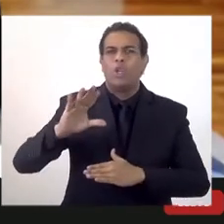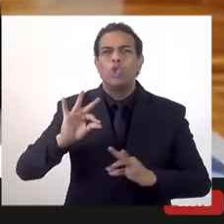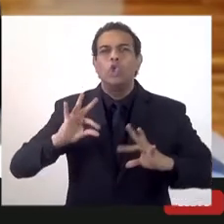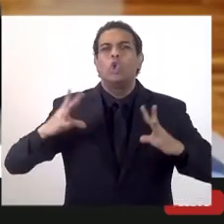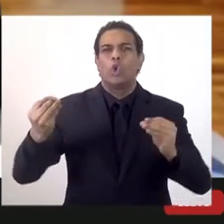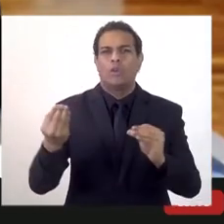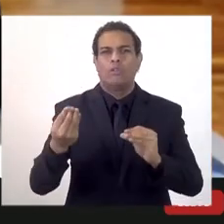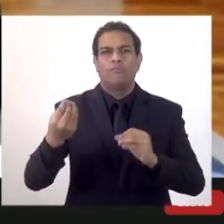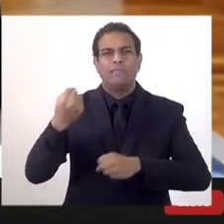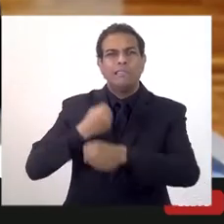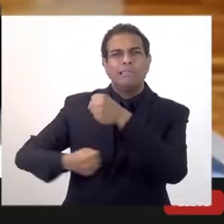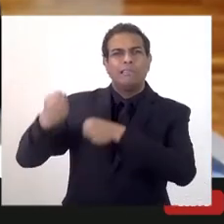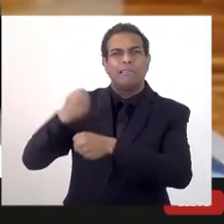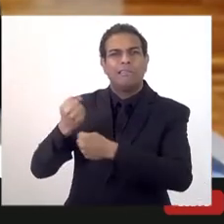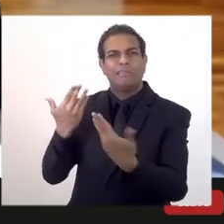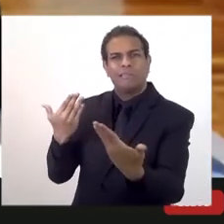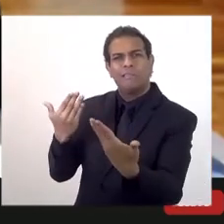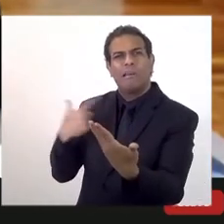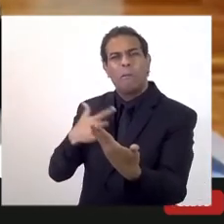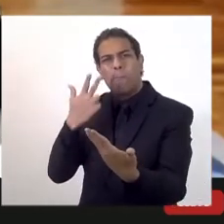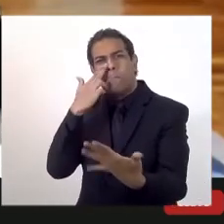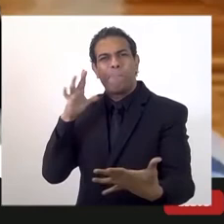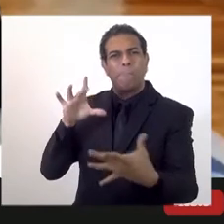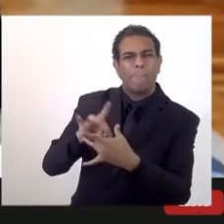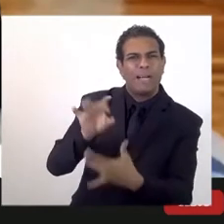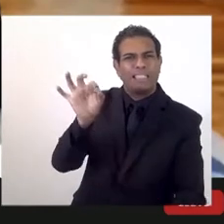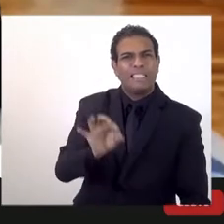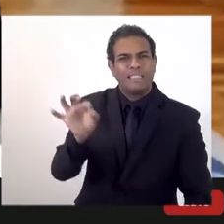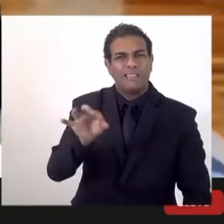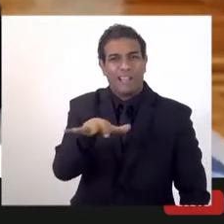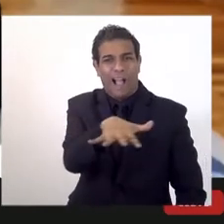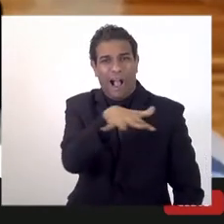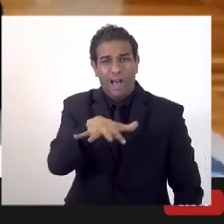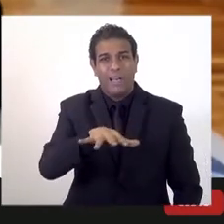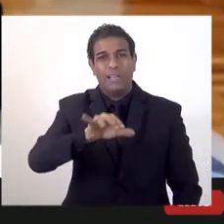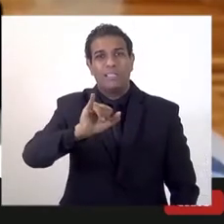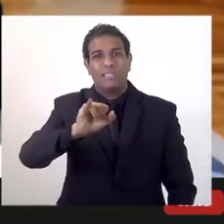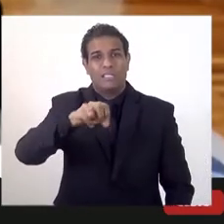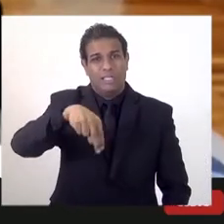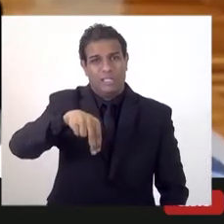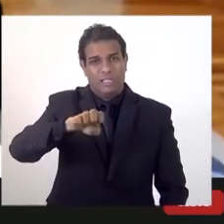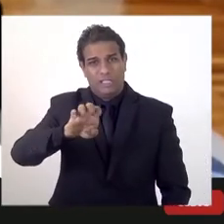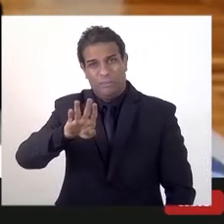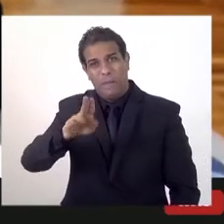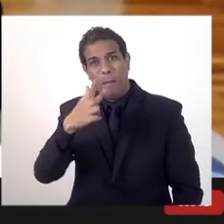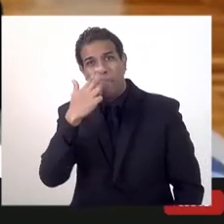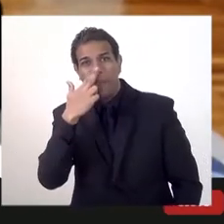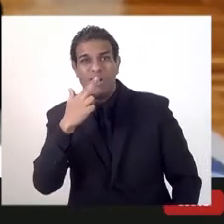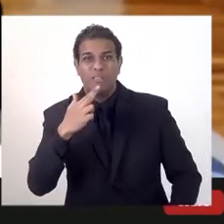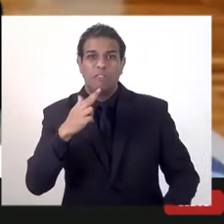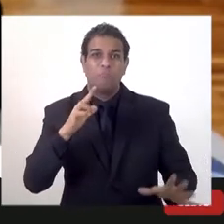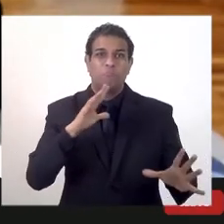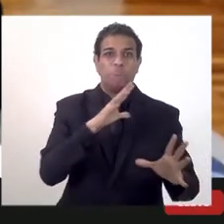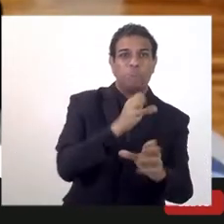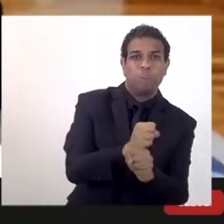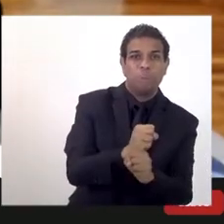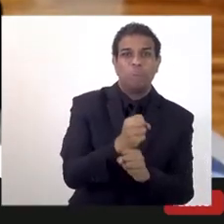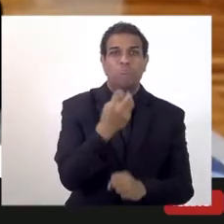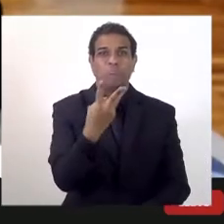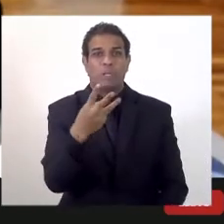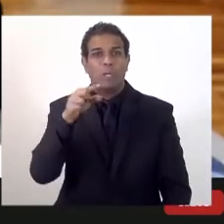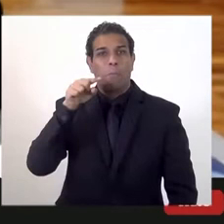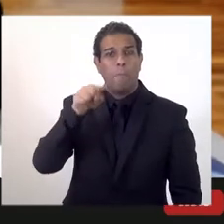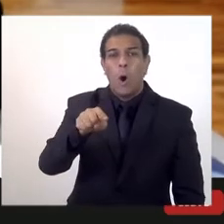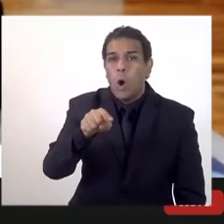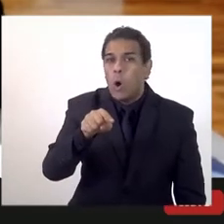o ano passado. Segundo a estimativa da ANP, nós vamos ter uma receita de em torno de 3,2